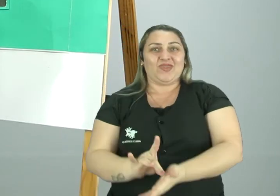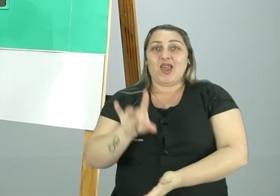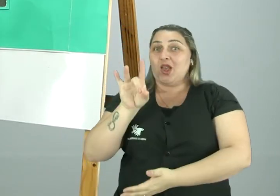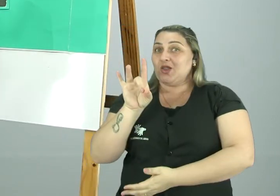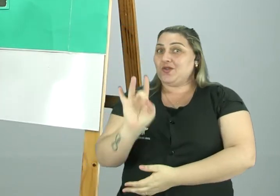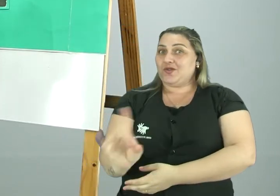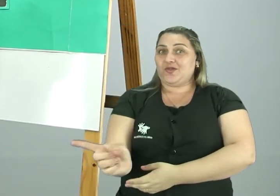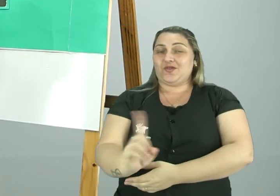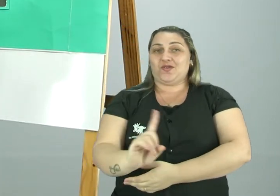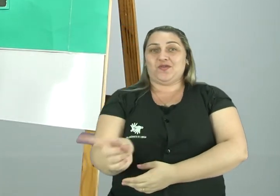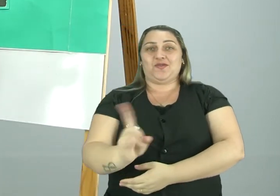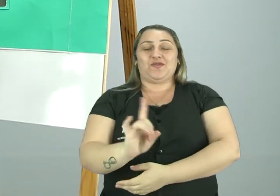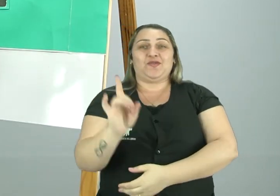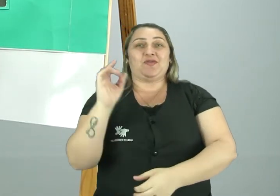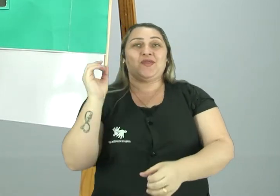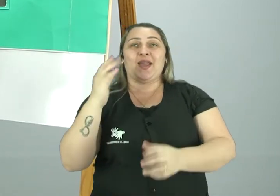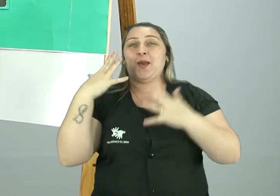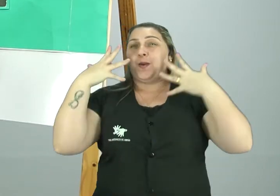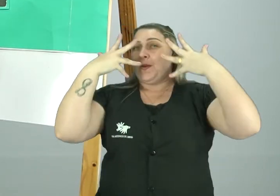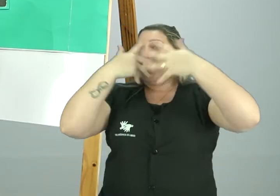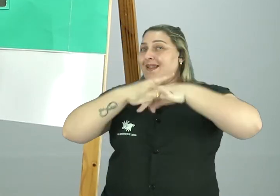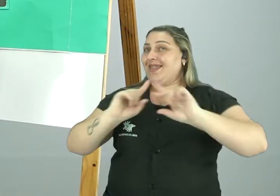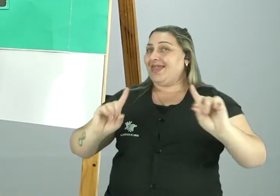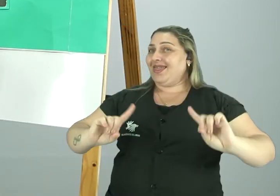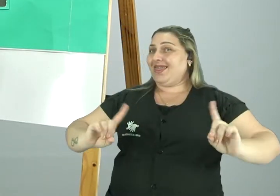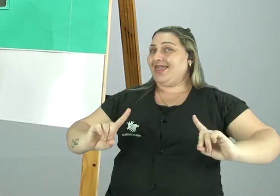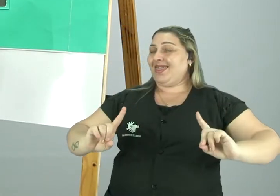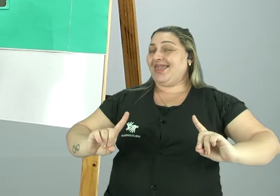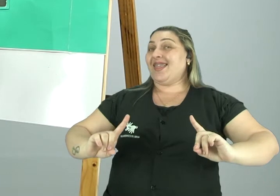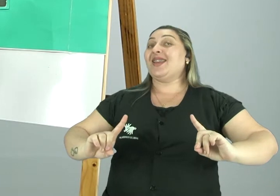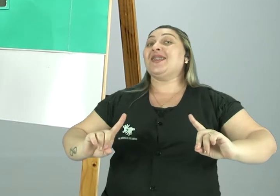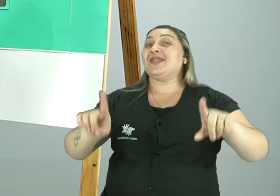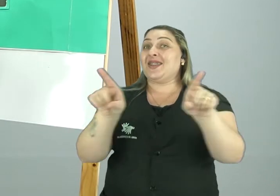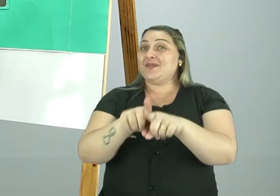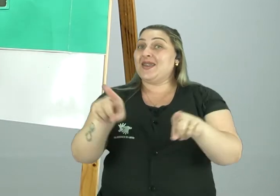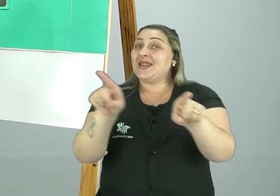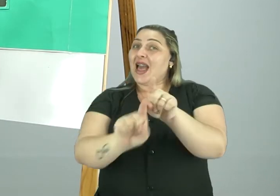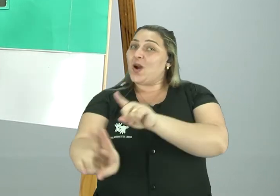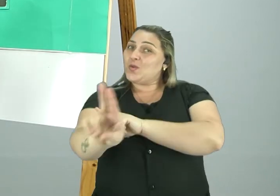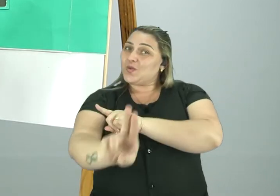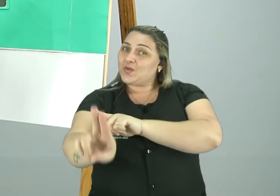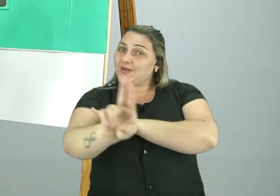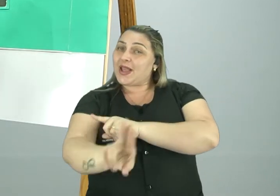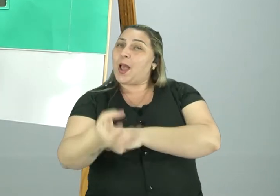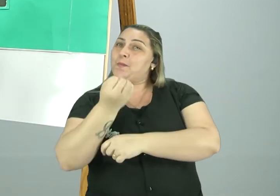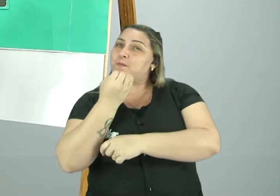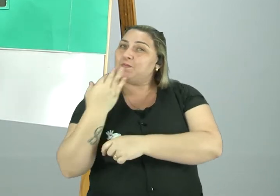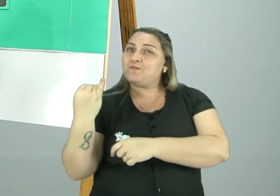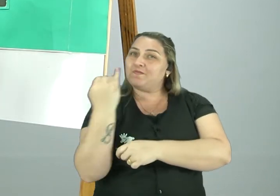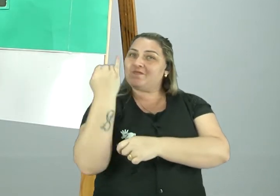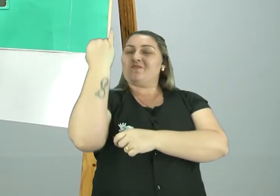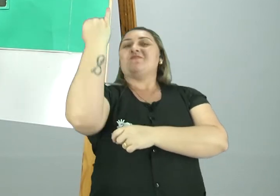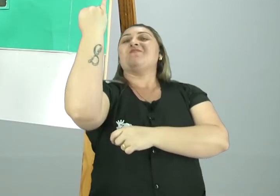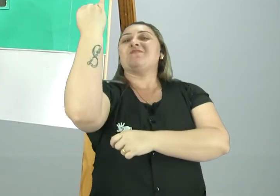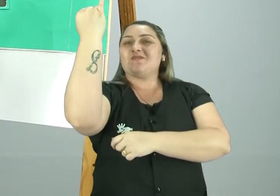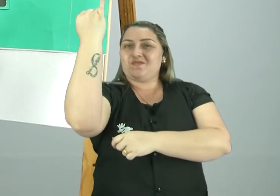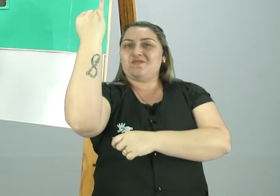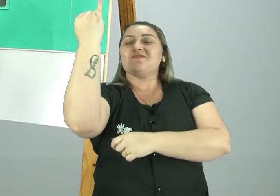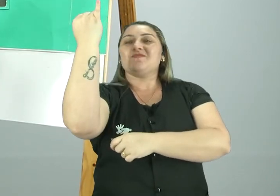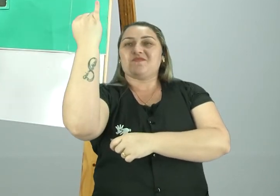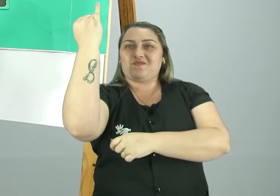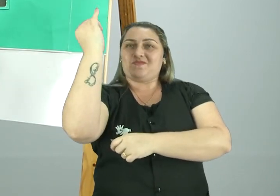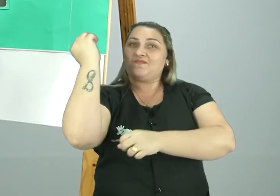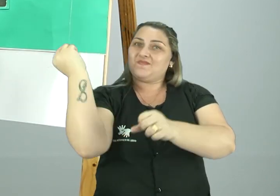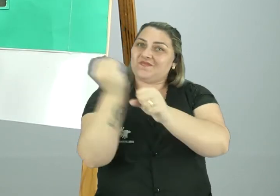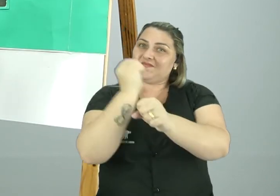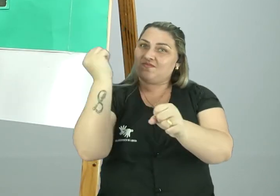a questão da beleza. É a questão da utilidade. Da importância que foi